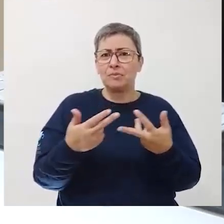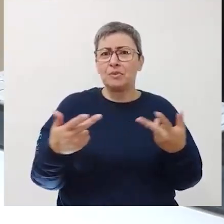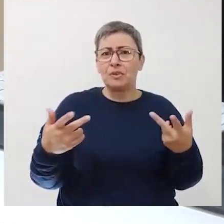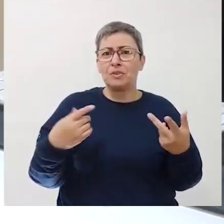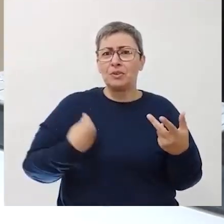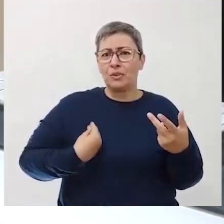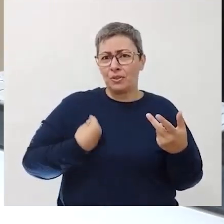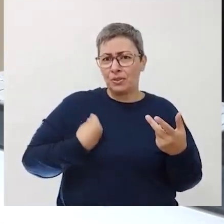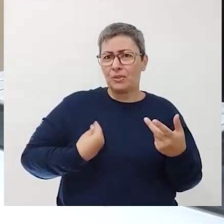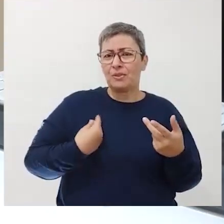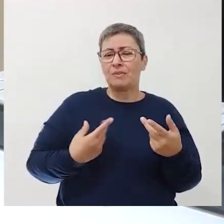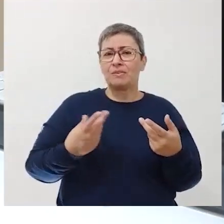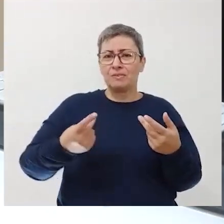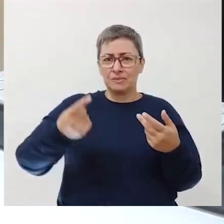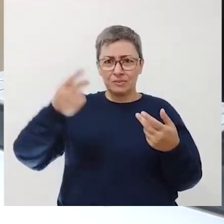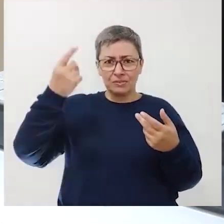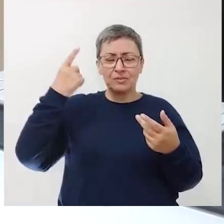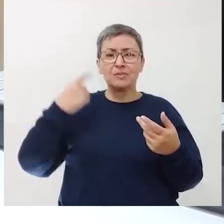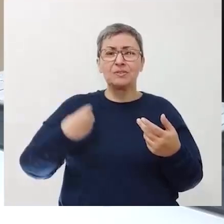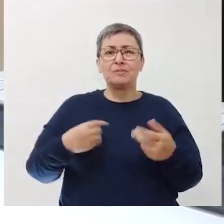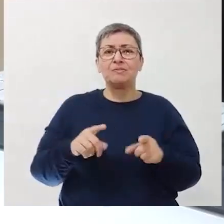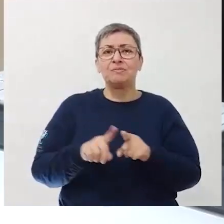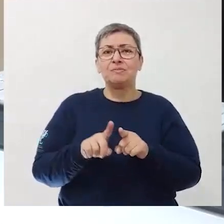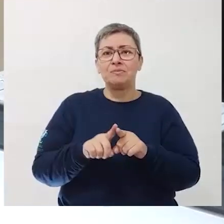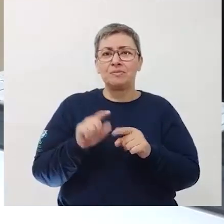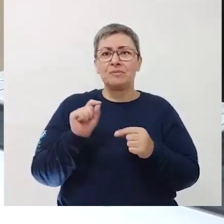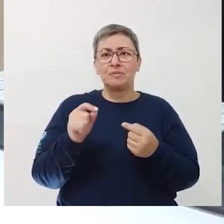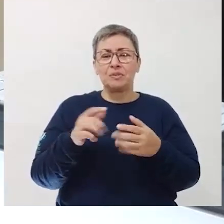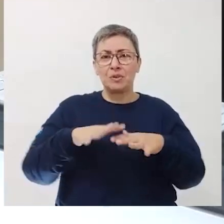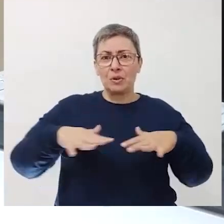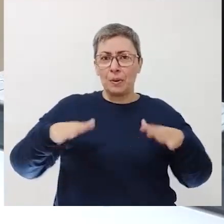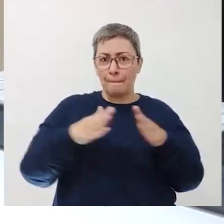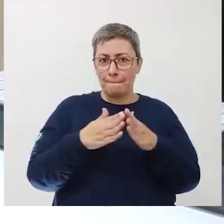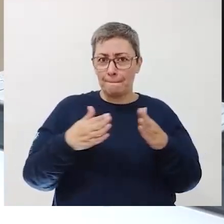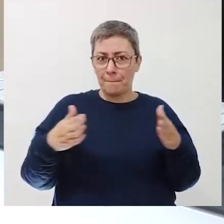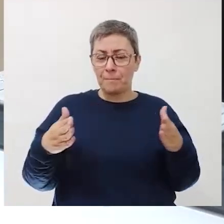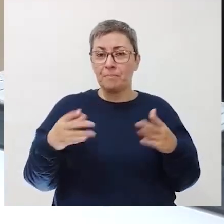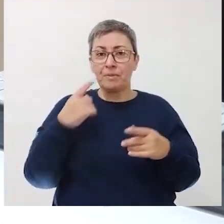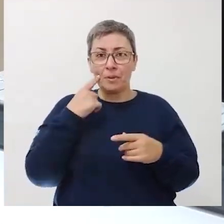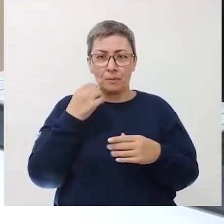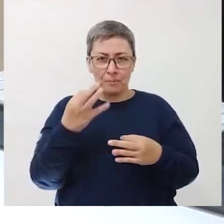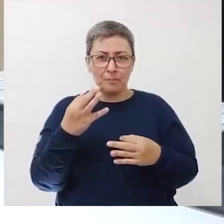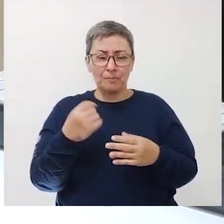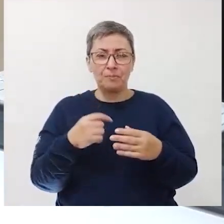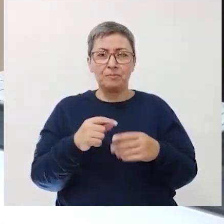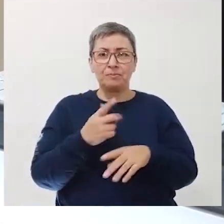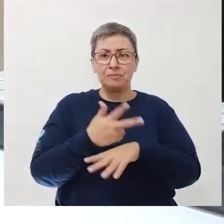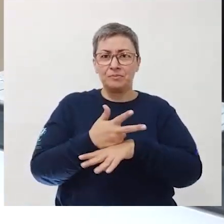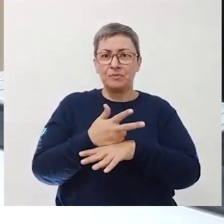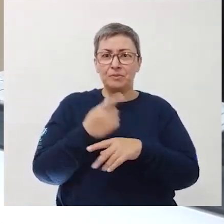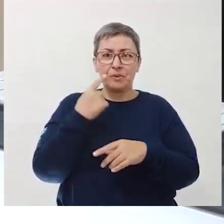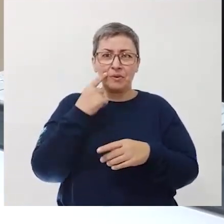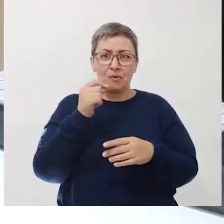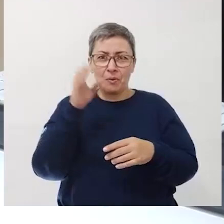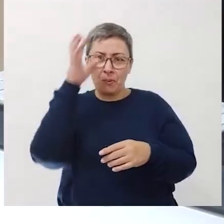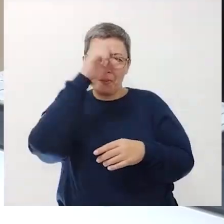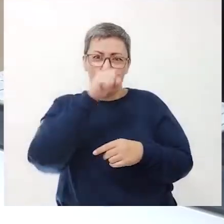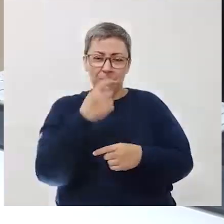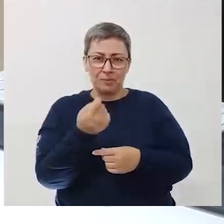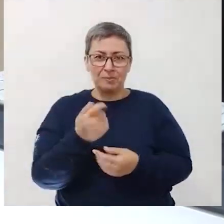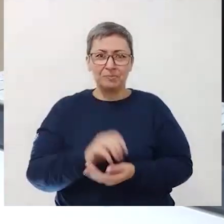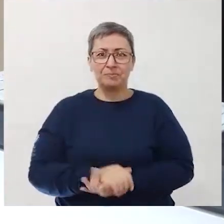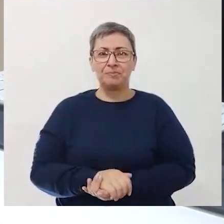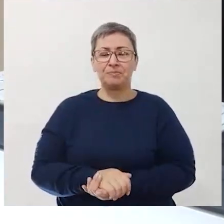sobreviventes lá, desses viventes nesse período. Preste atenção aí nesse vídeo e vamos